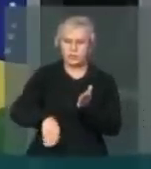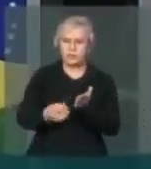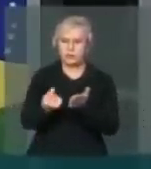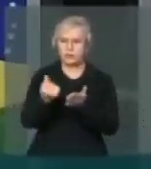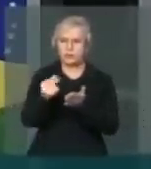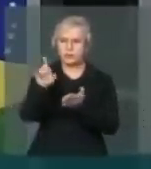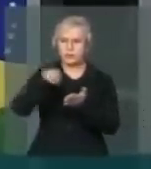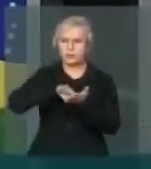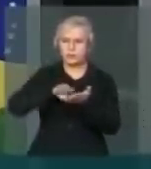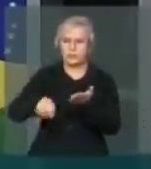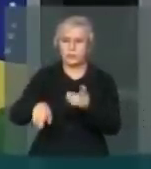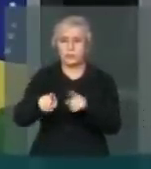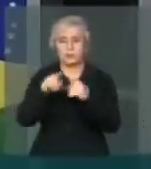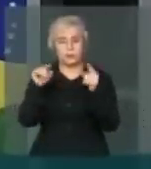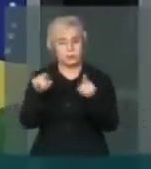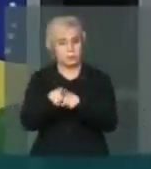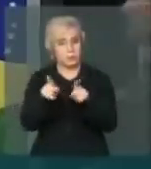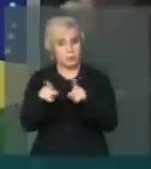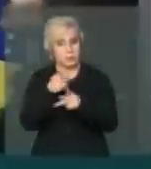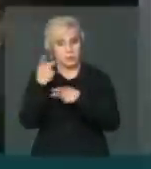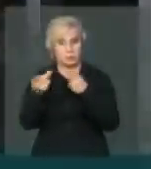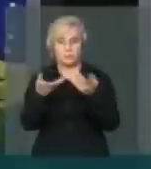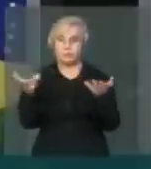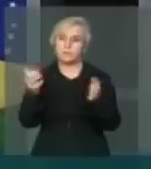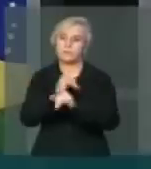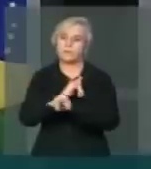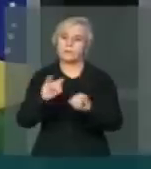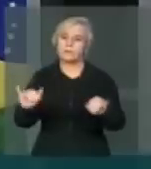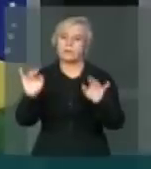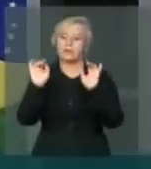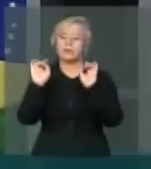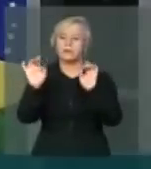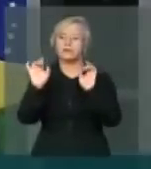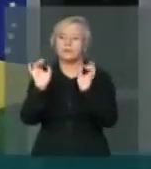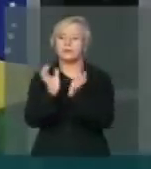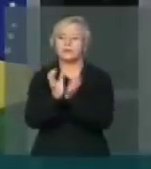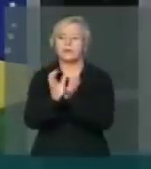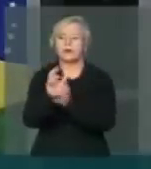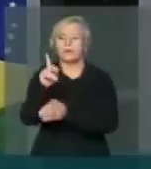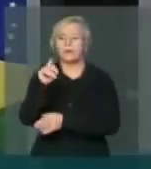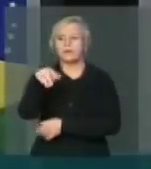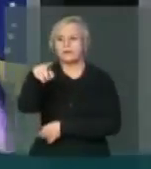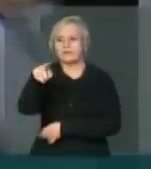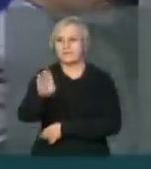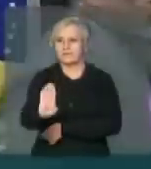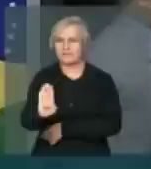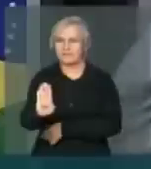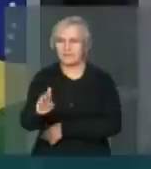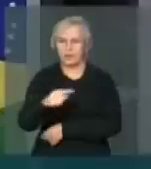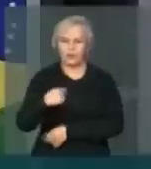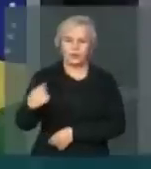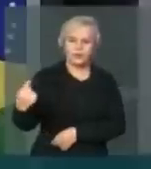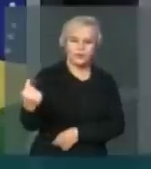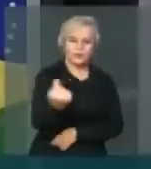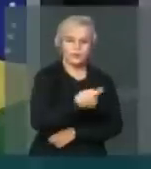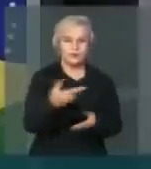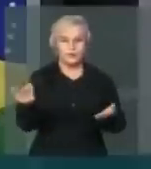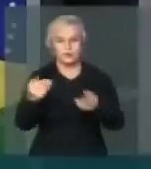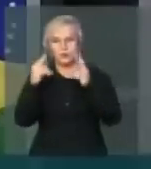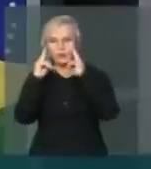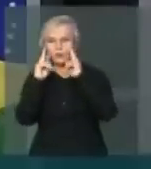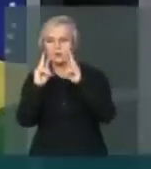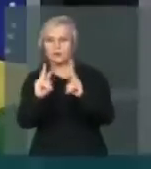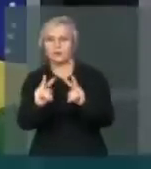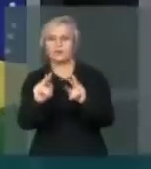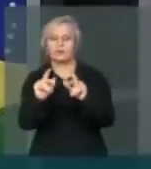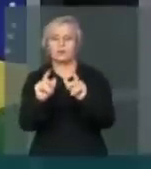Mas também Sobretudo comentar Em modo especial Ao PMDB Todos nós Assistimos hoje E ouvimos